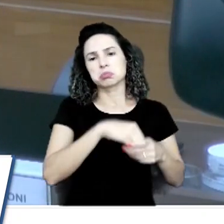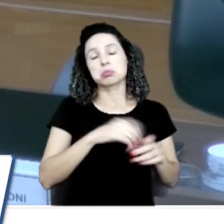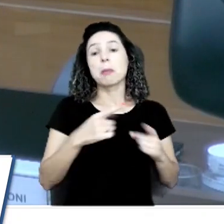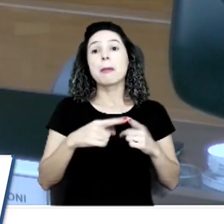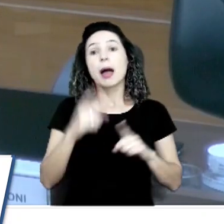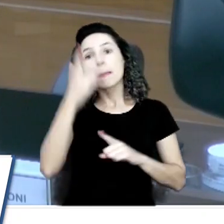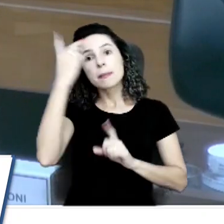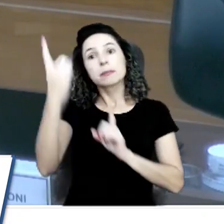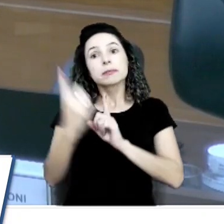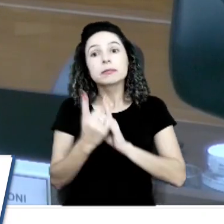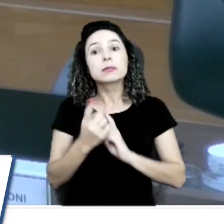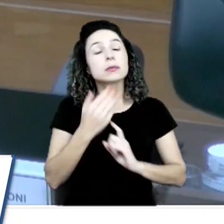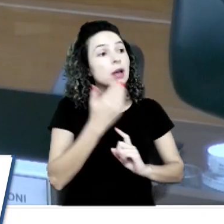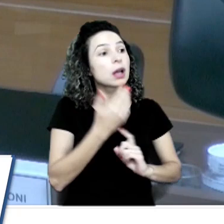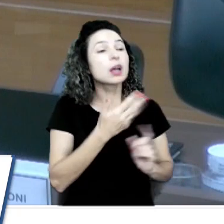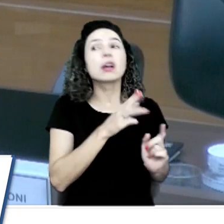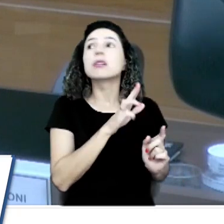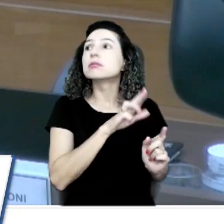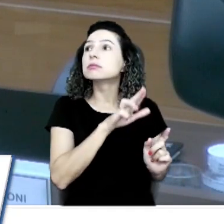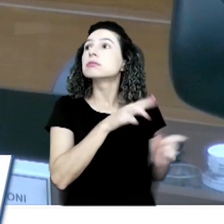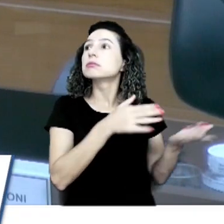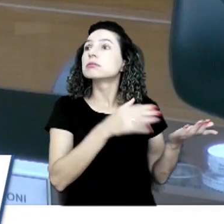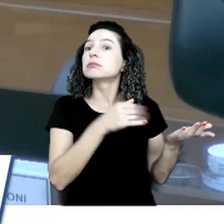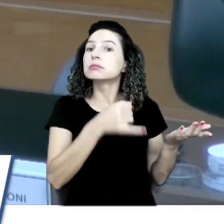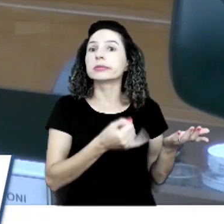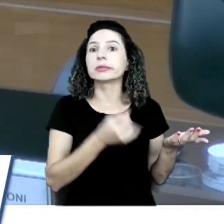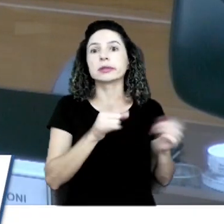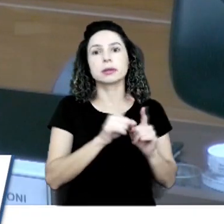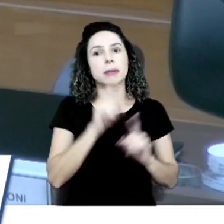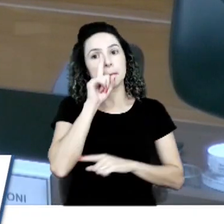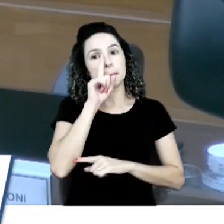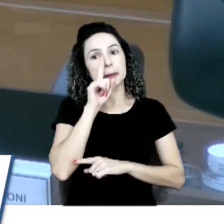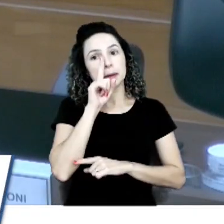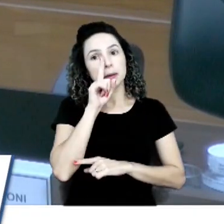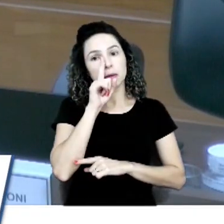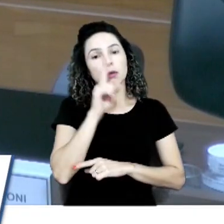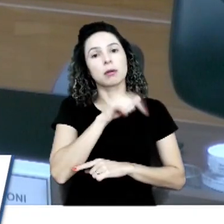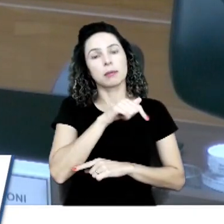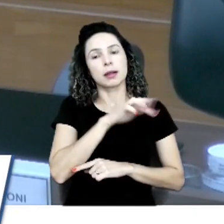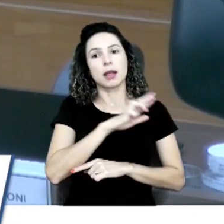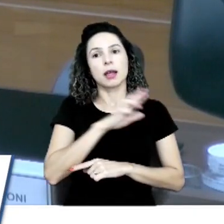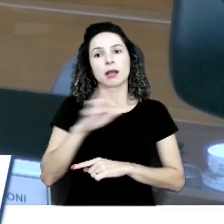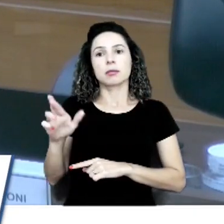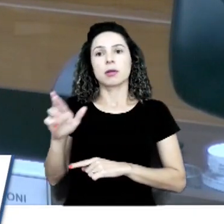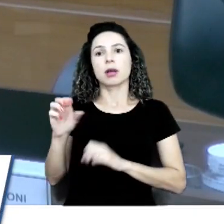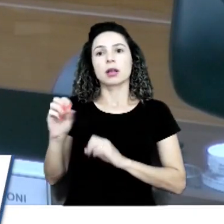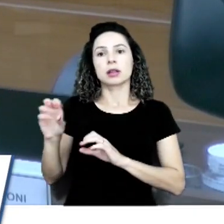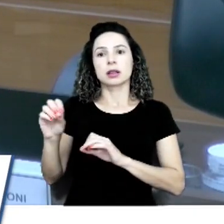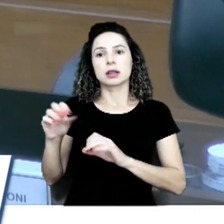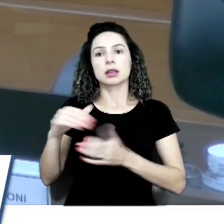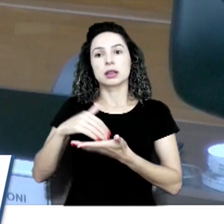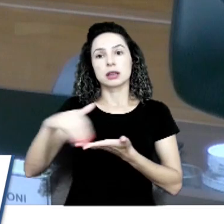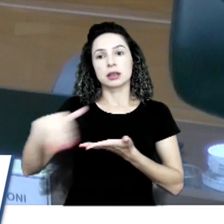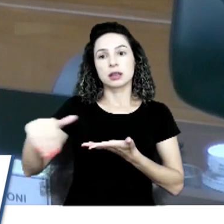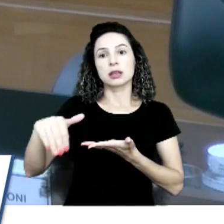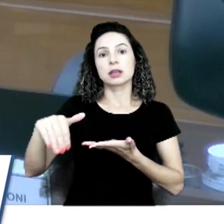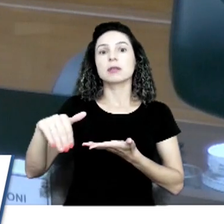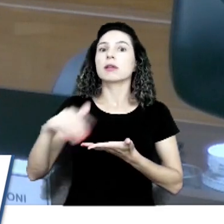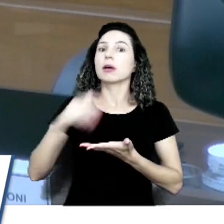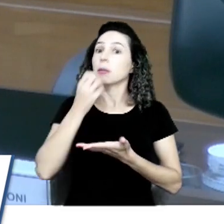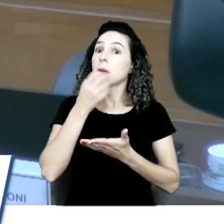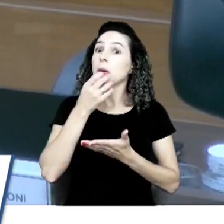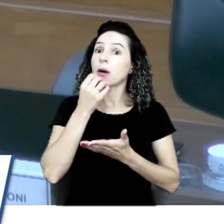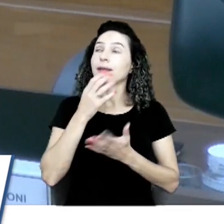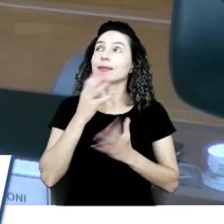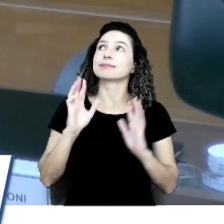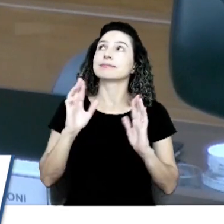se sente abandonada e correndo risco ali também. Mas essa resposta que a Secretaria de Educação deu, que está sendo ampliada para a escola, a gente pede